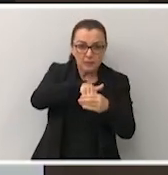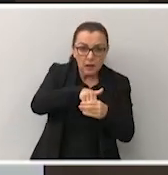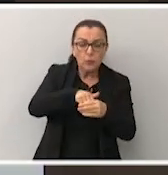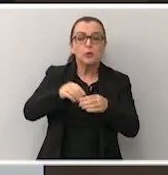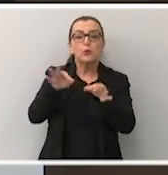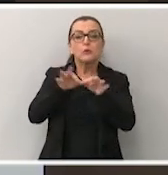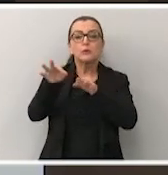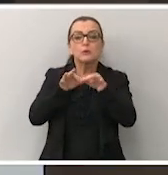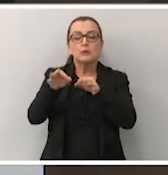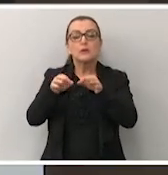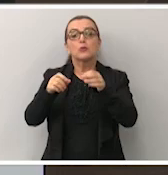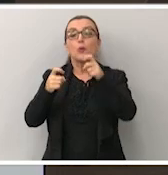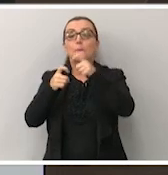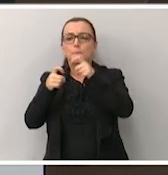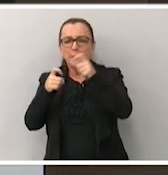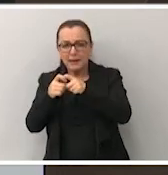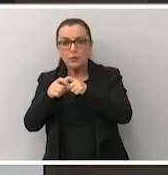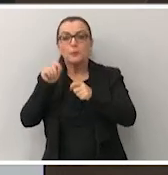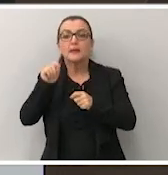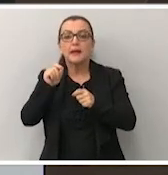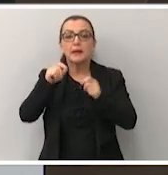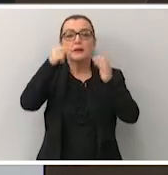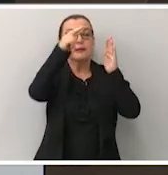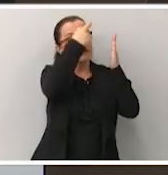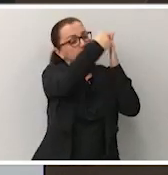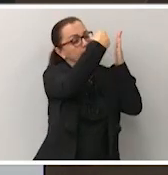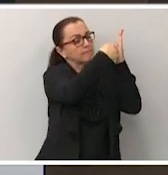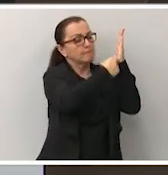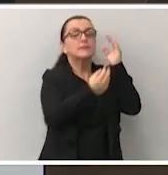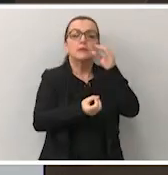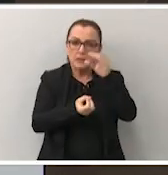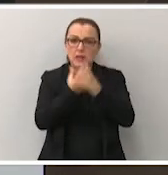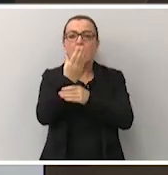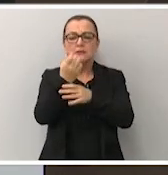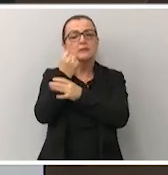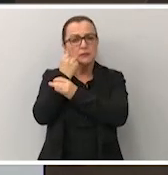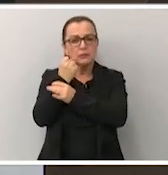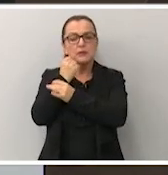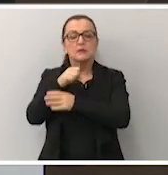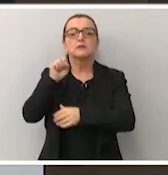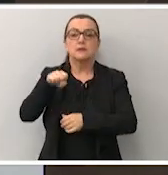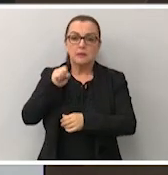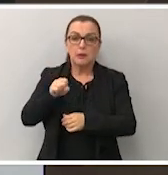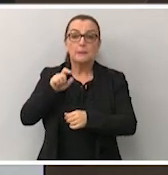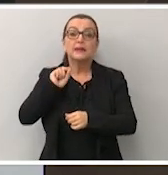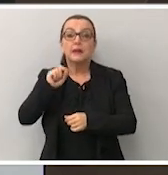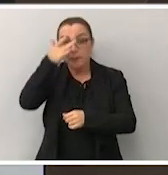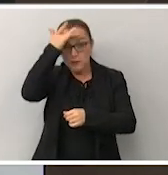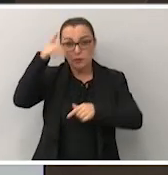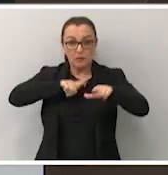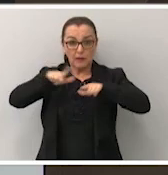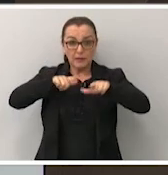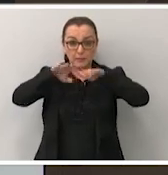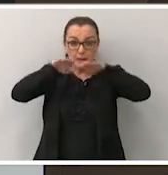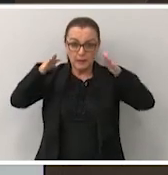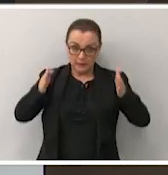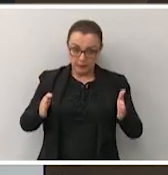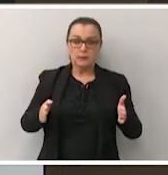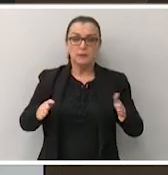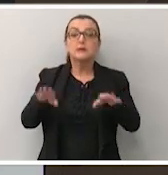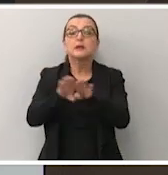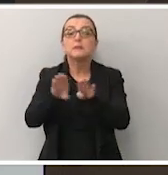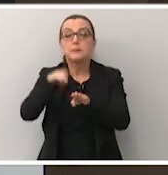muito grande, para exatamente criar protocolos de segurança. Protocolos de segurança, tanto para os mesários que estão ali